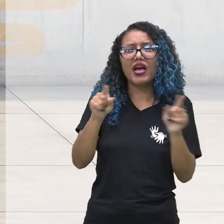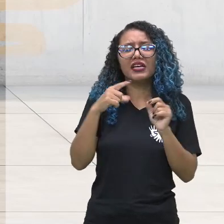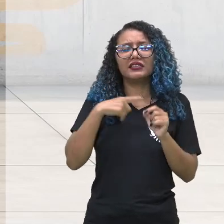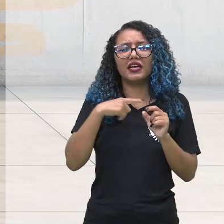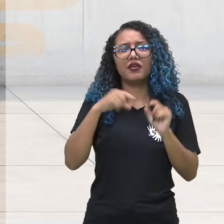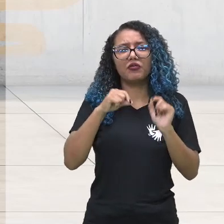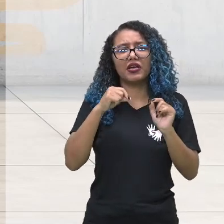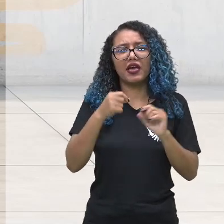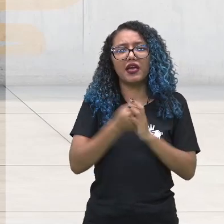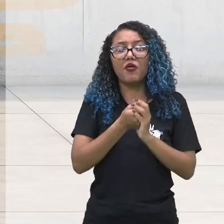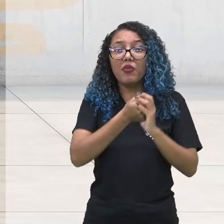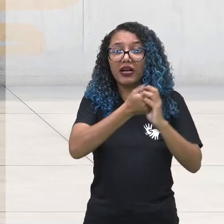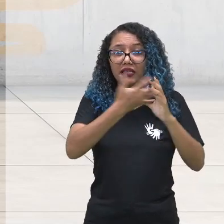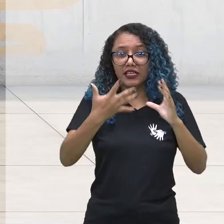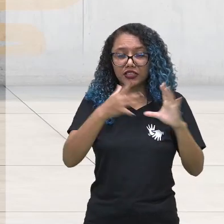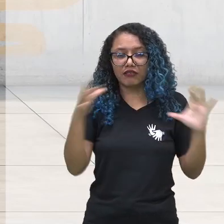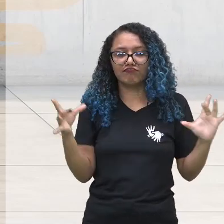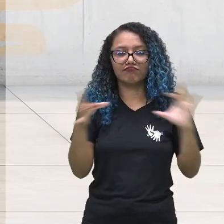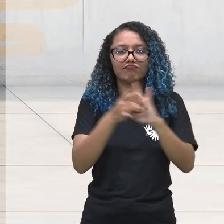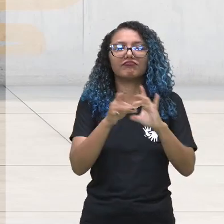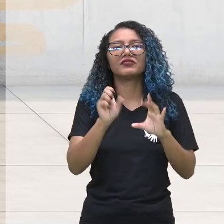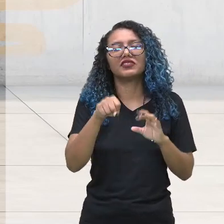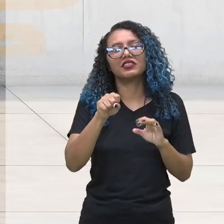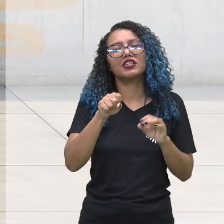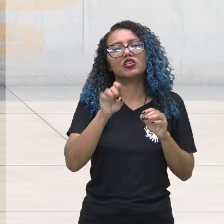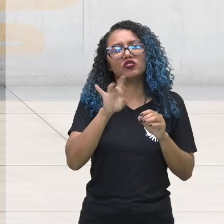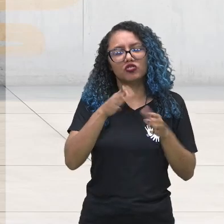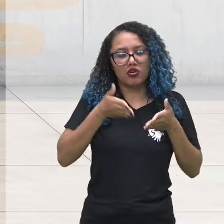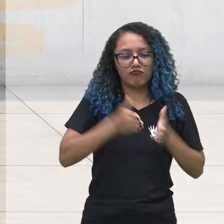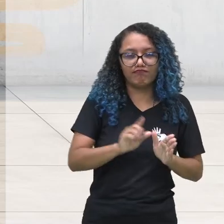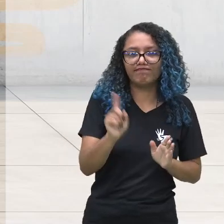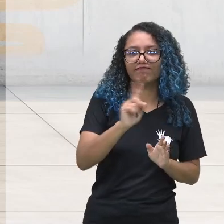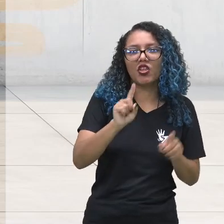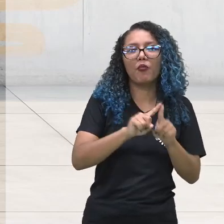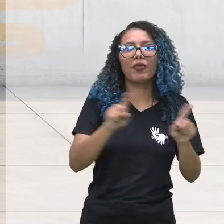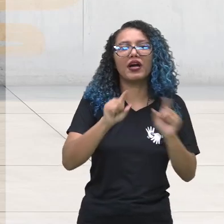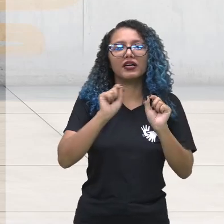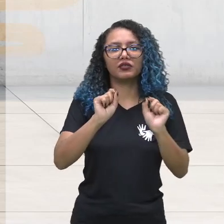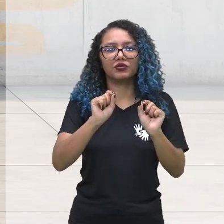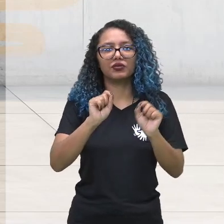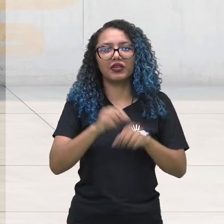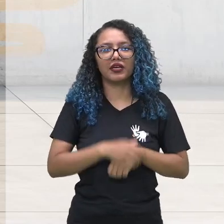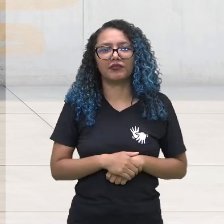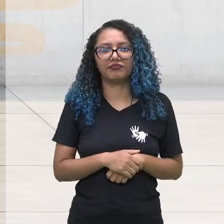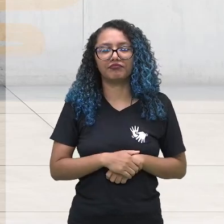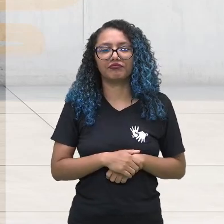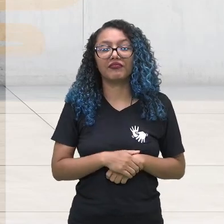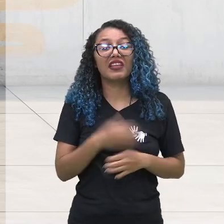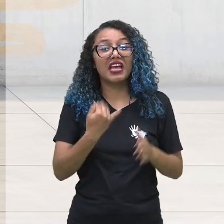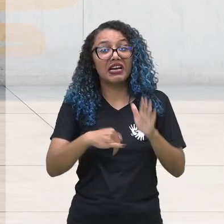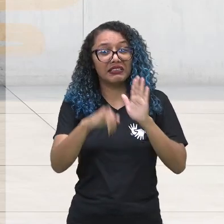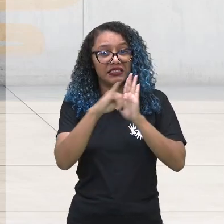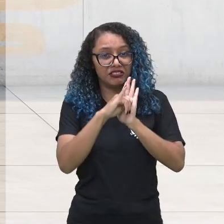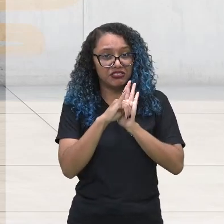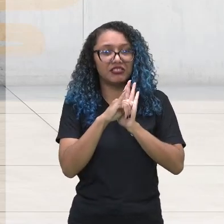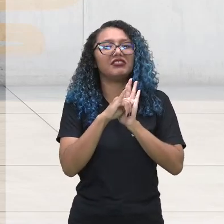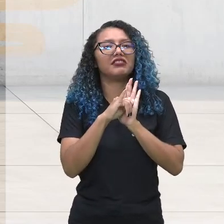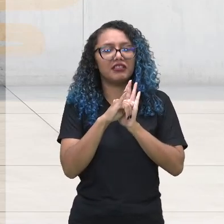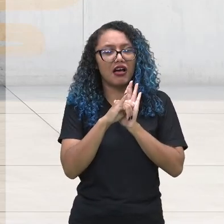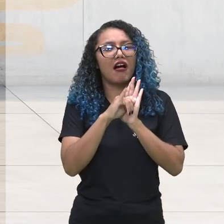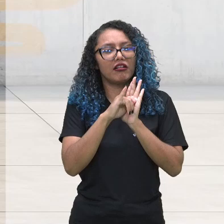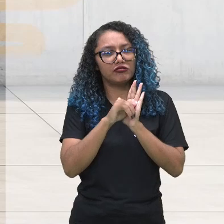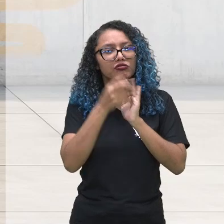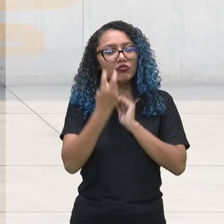eles e elas, que não é só o nascimento, é também os traços da sua identidade,